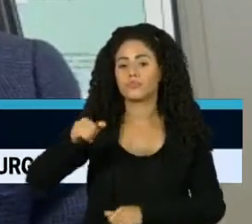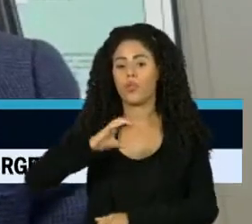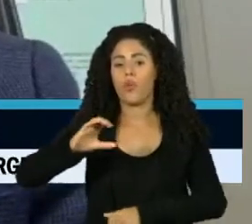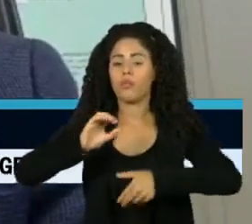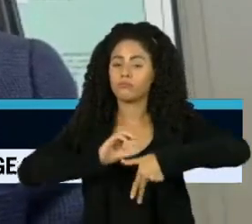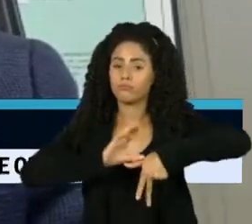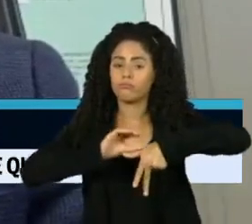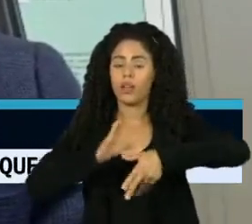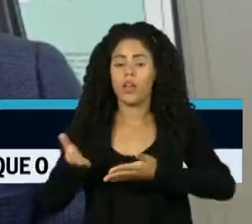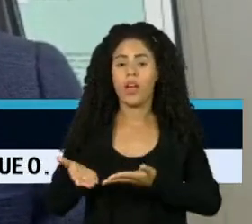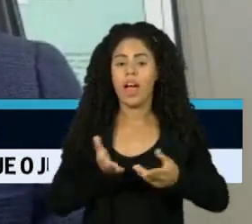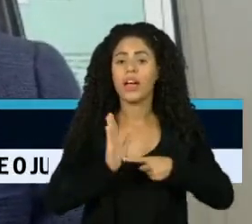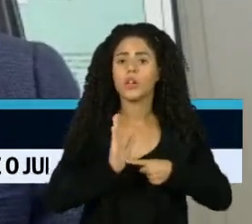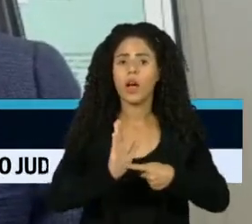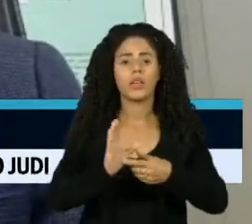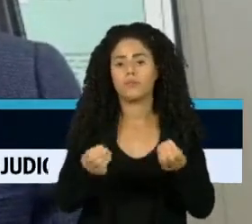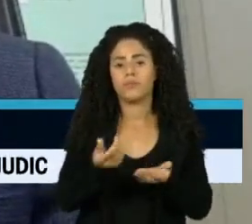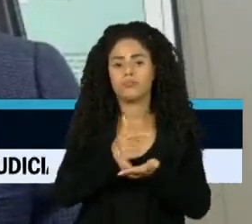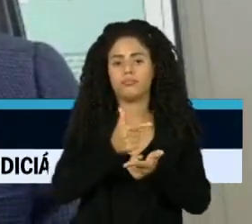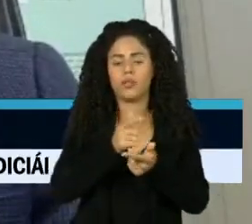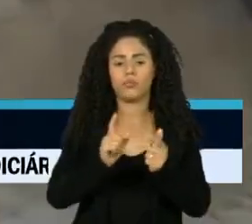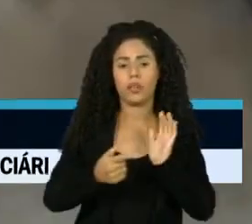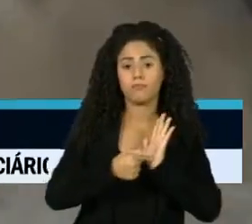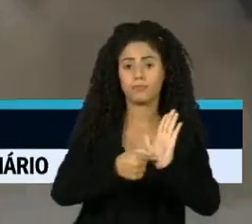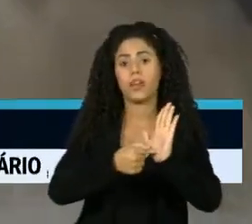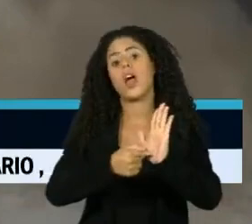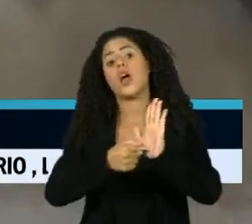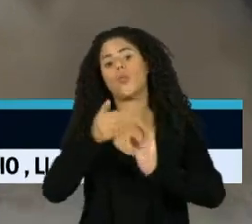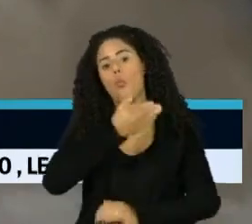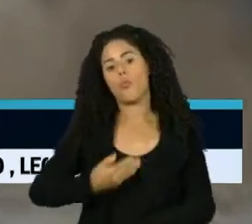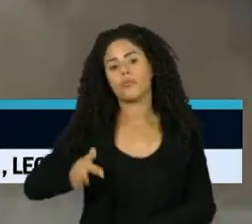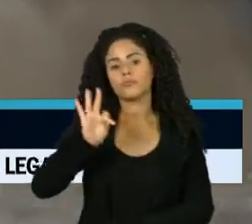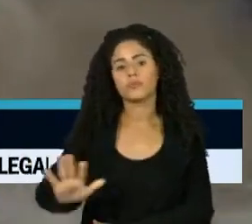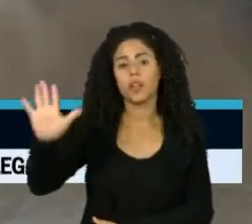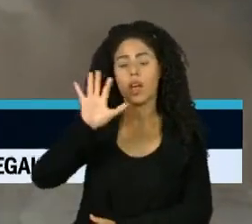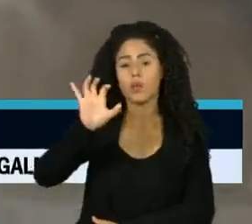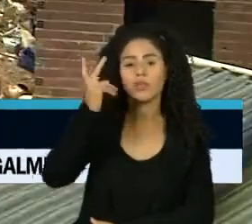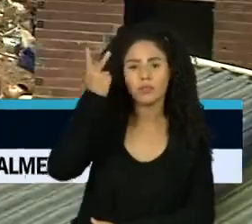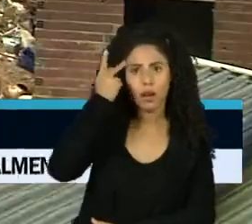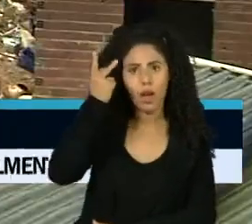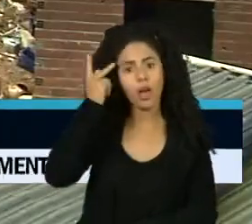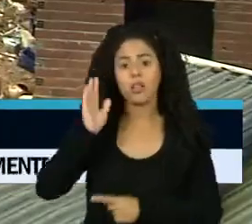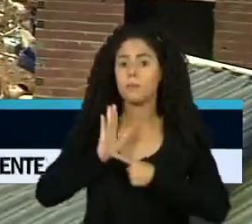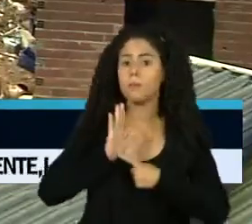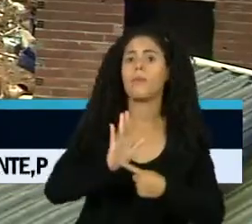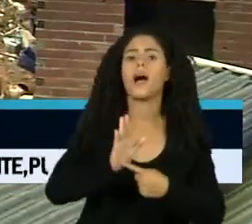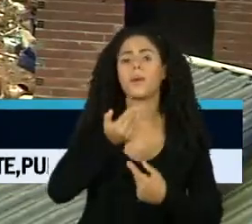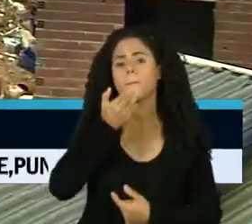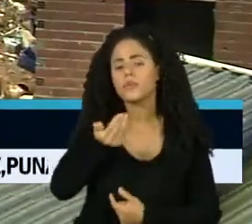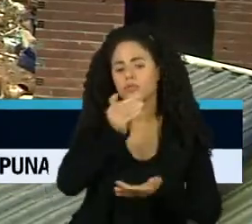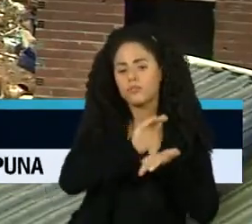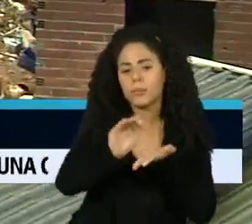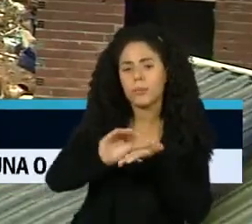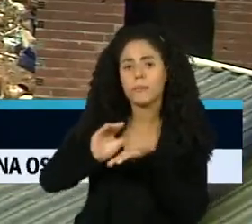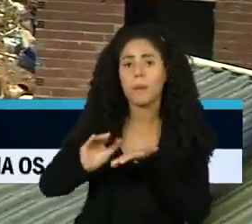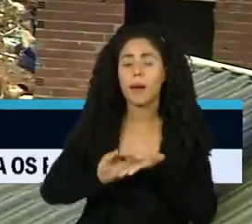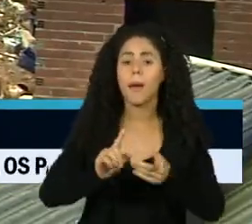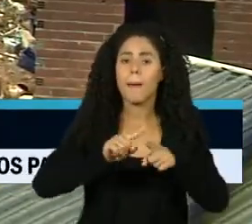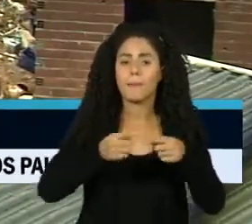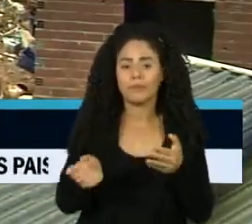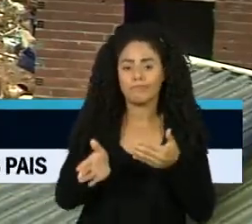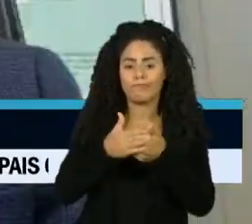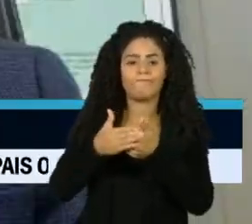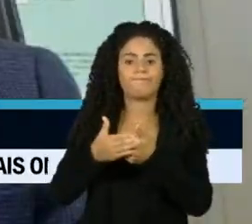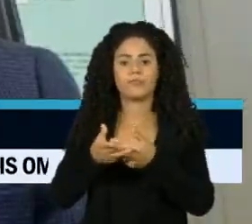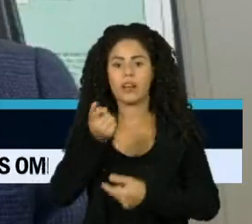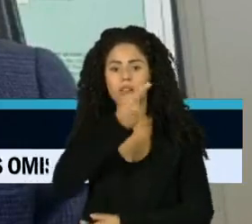identificou os investimentos citados pelo governo federal e que o Estado apostou no diálogo ao pedir ajuda, mas encontrou portas